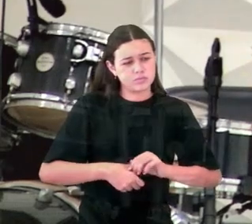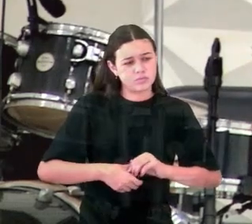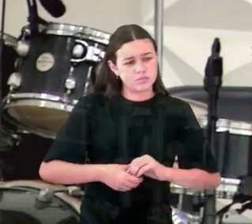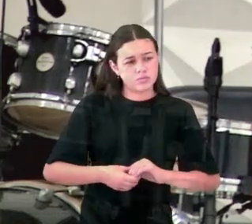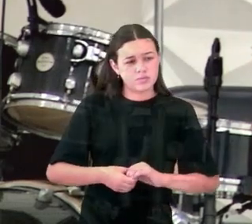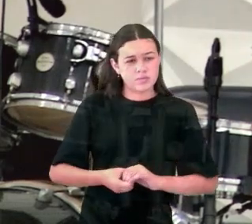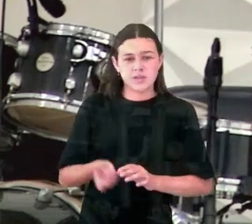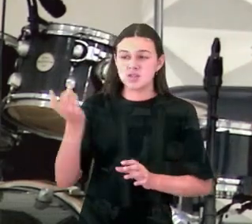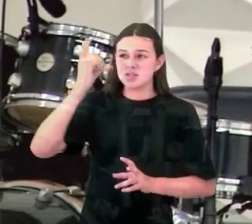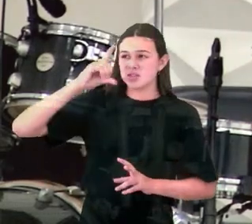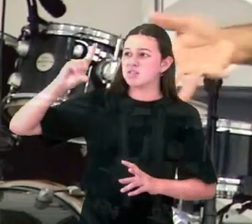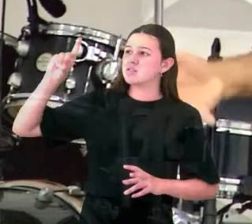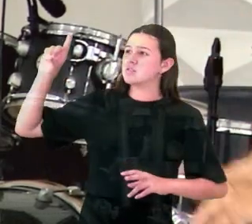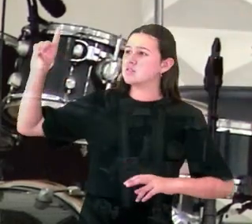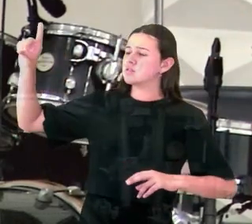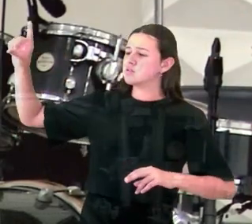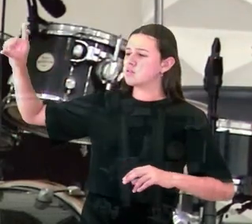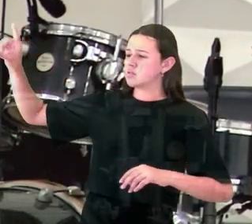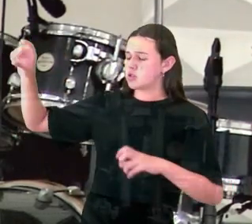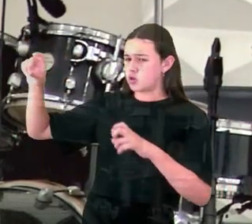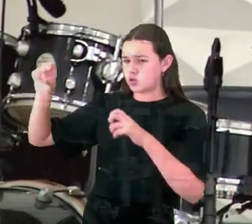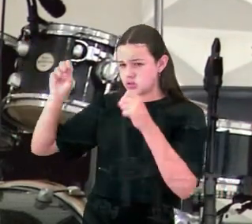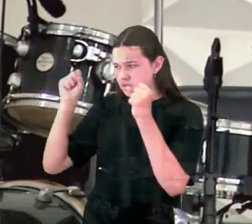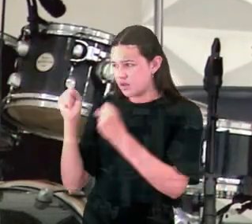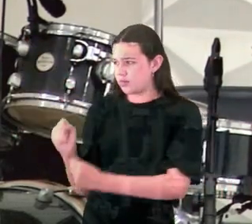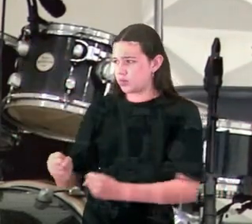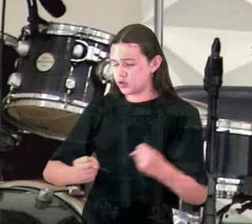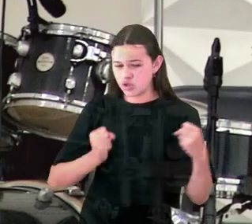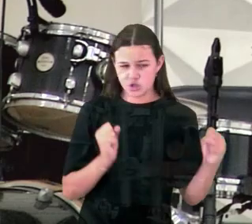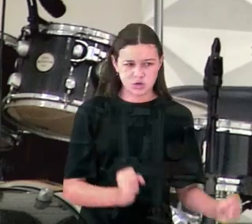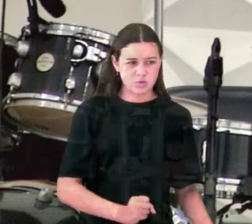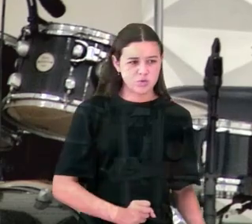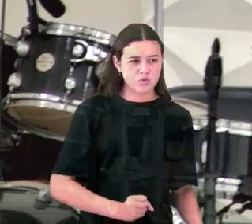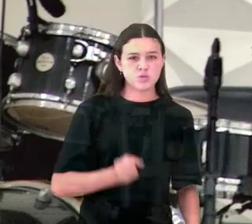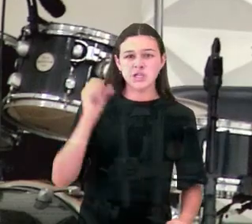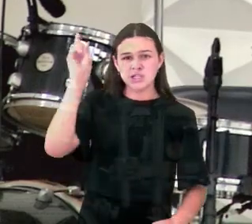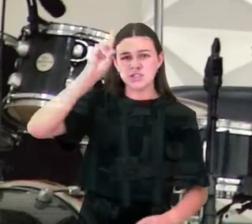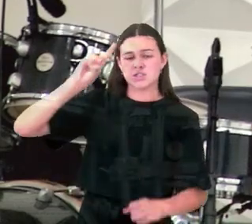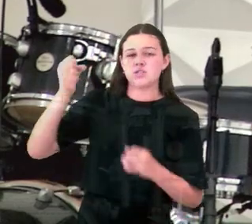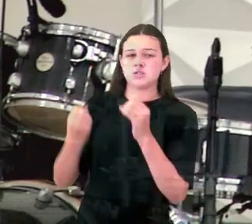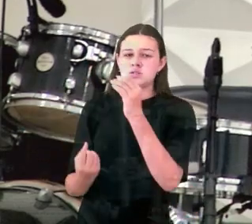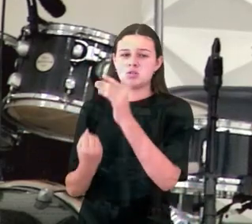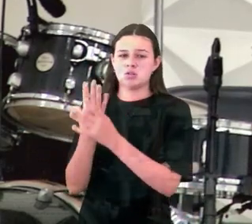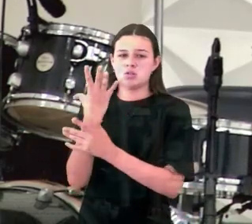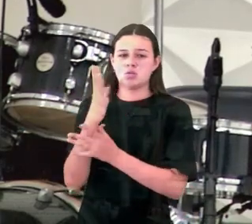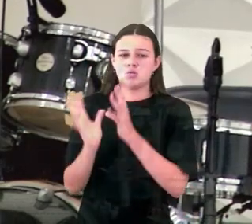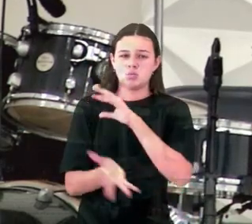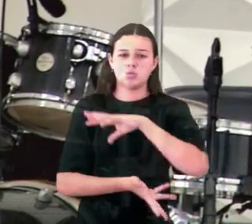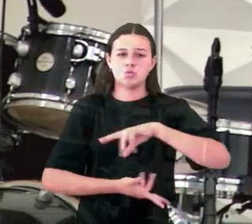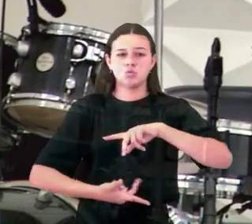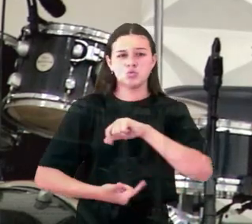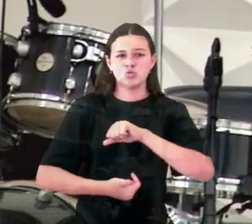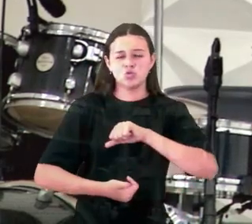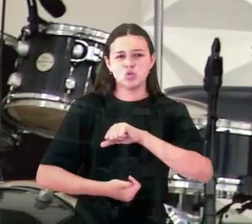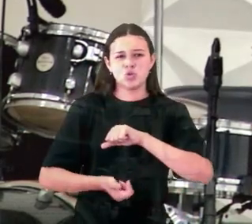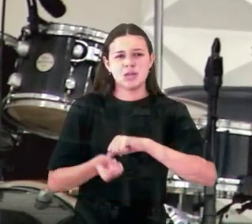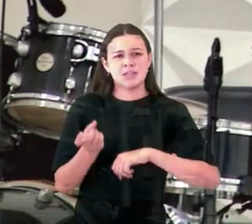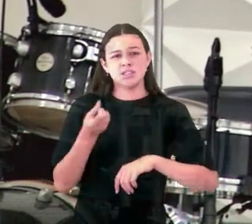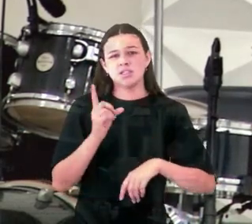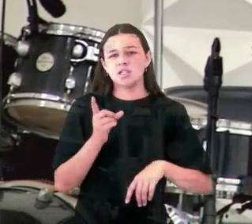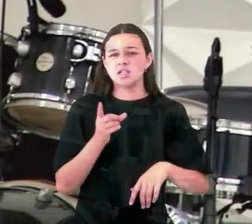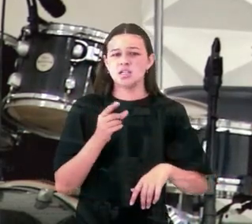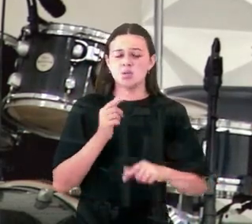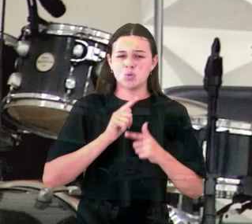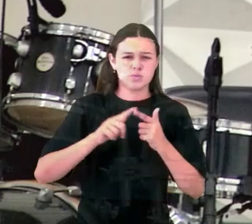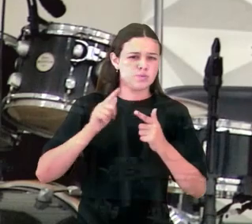ser um caos, como é que algo assim acontece conosco? Eu vou repetir a resposta, eu trouxe aqui a resposta da Anne. Ela quem